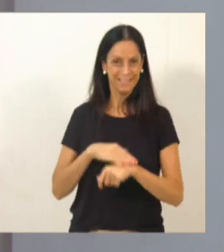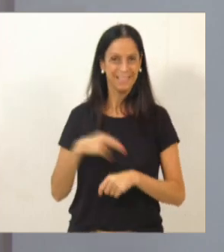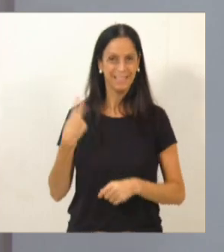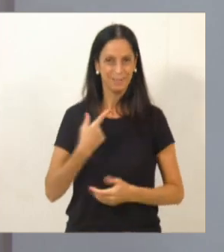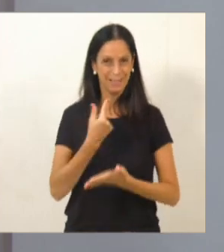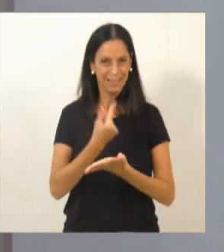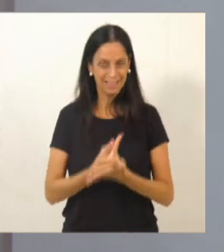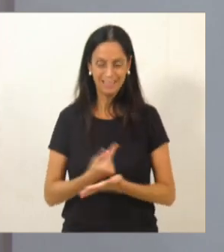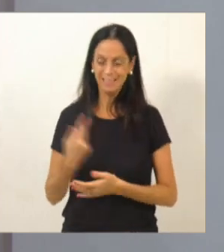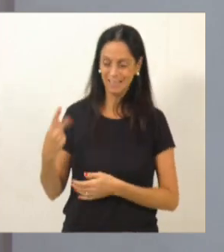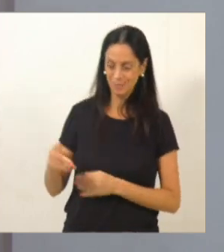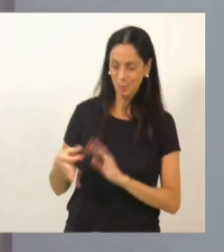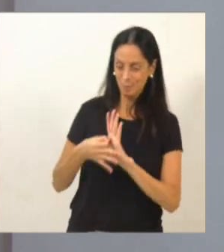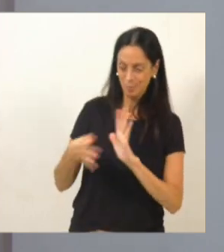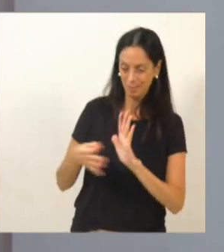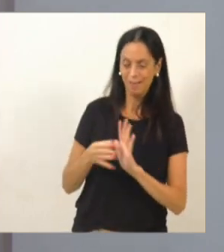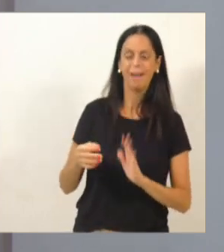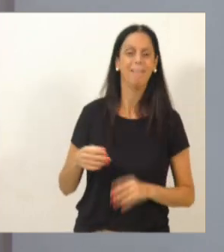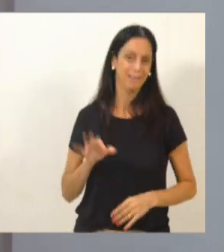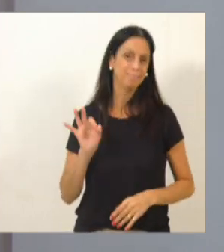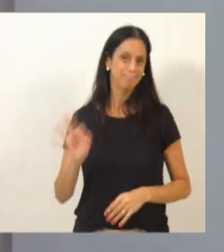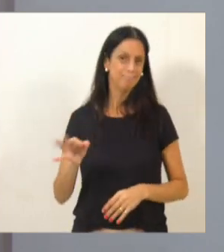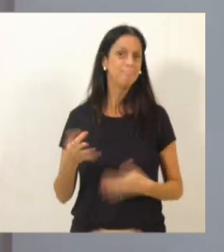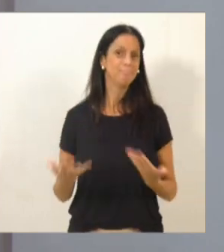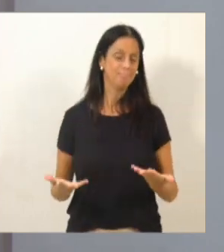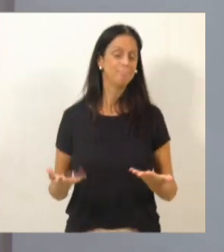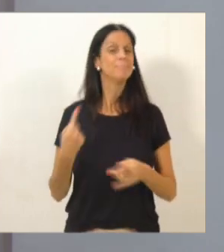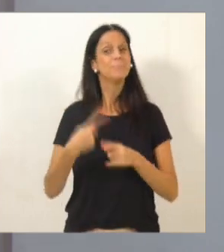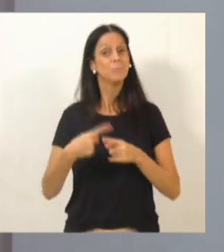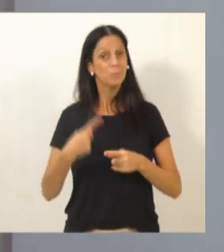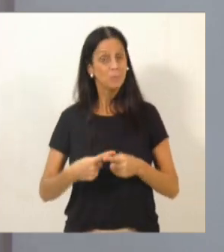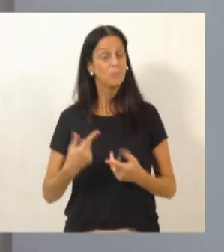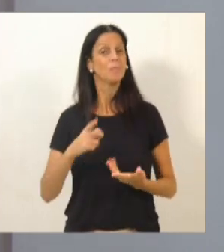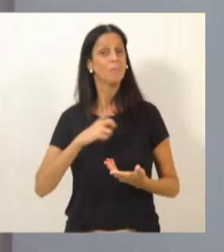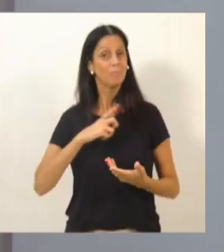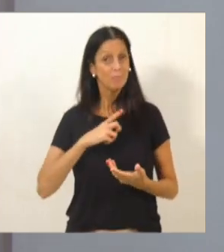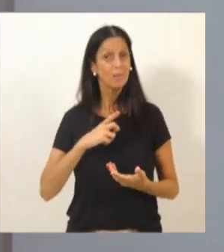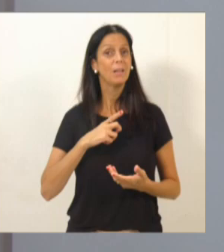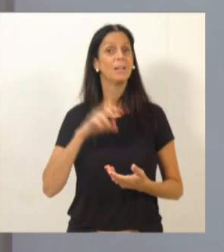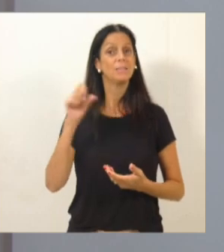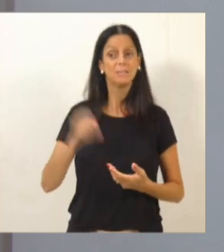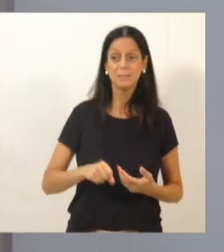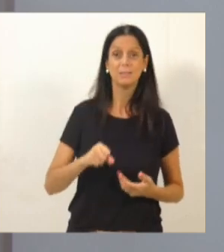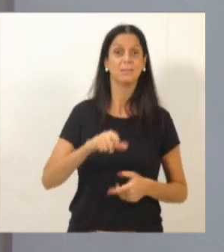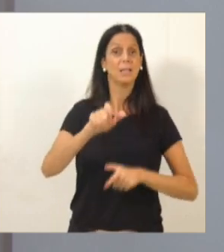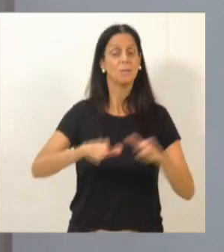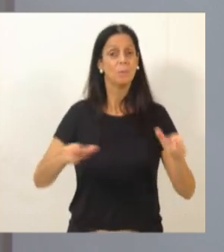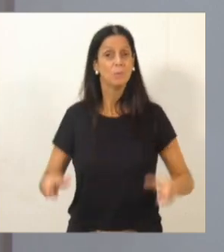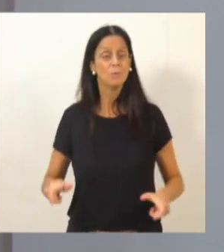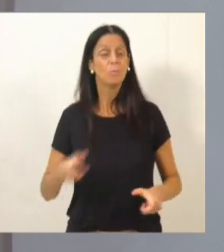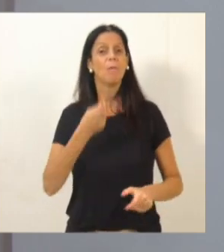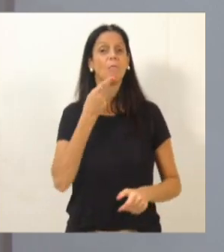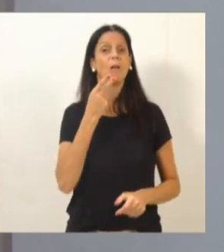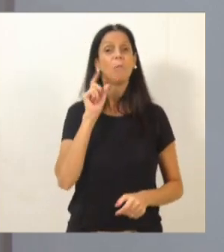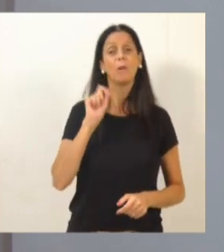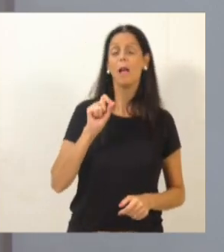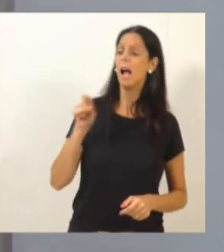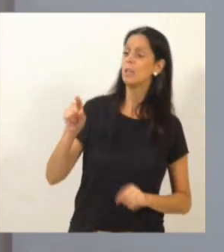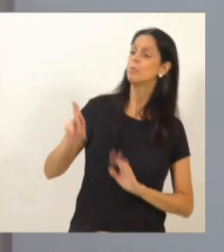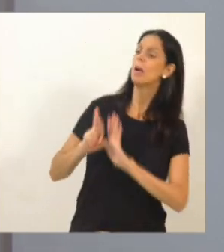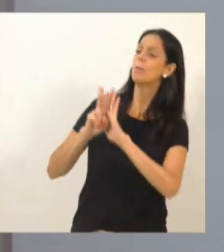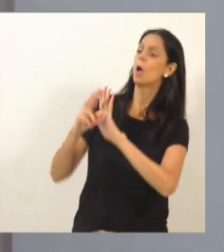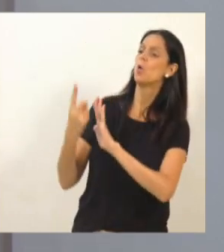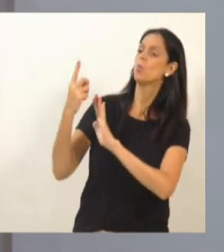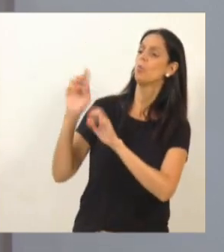até porque ouvimos várias questões, e uma dessas situações que foram colocadas como se fosse apenas uma representatividade de bairro, falei que, no caso específico ali,